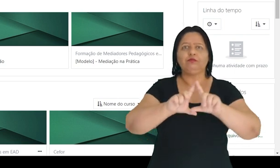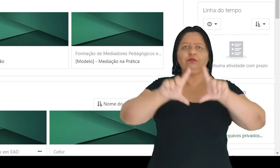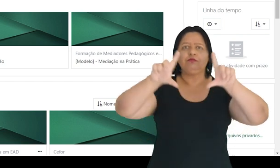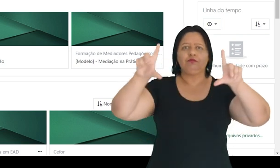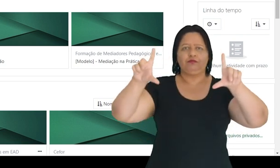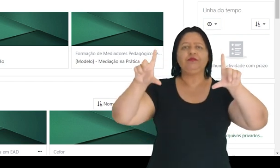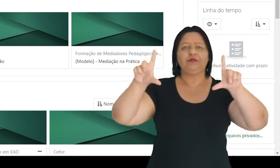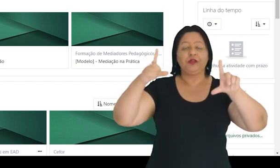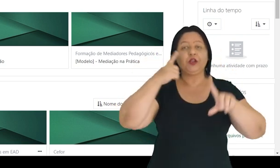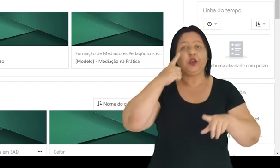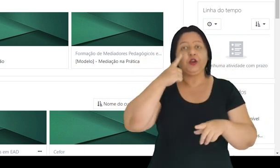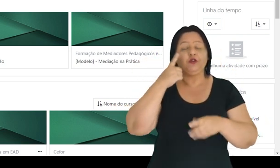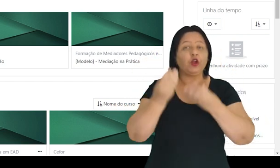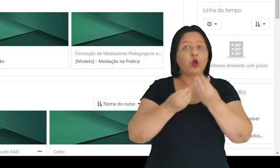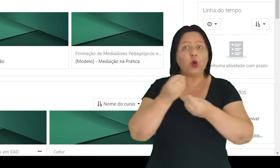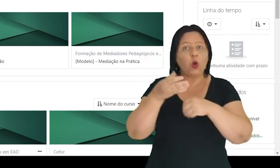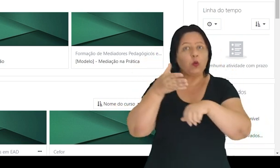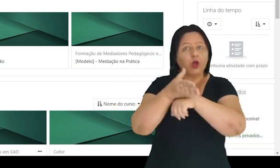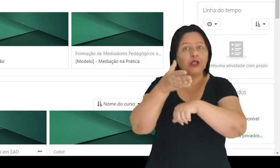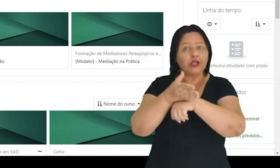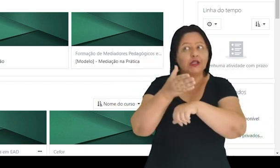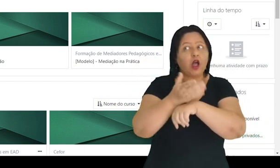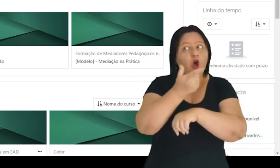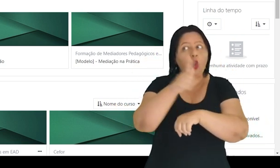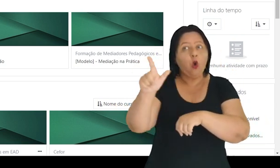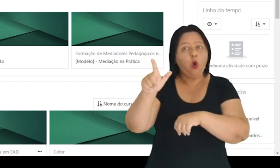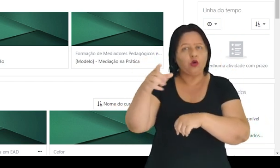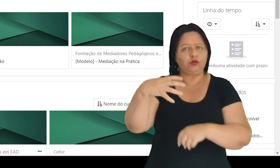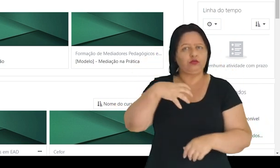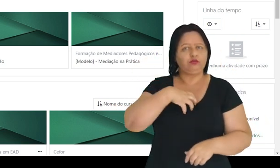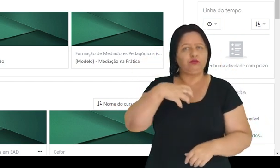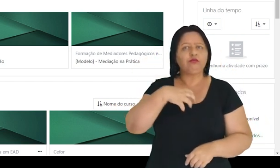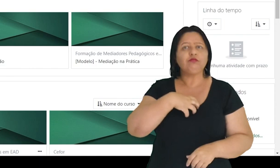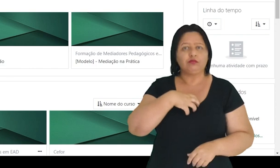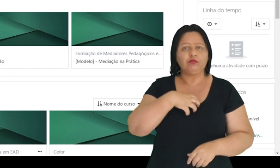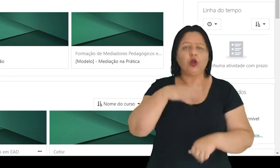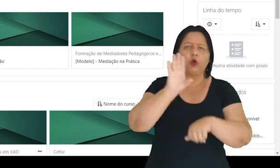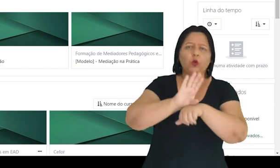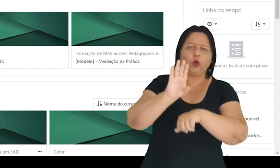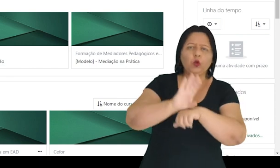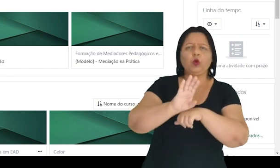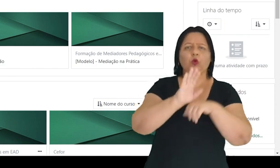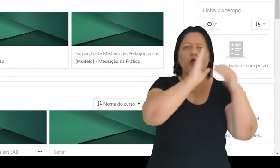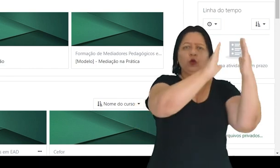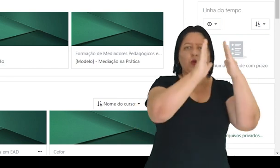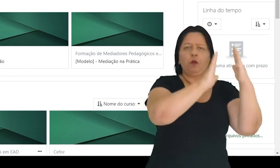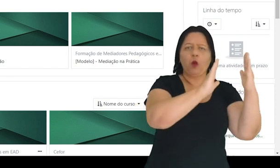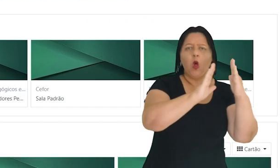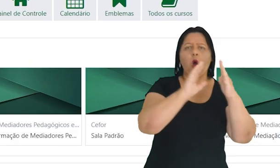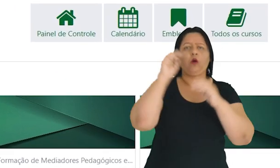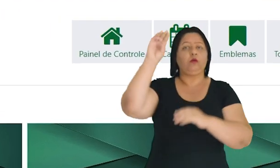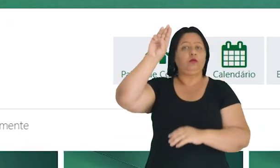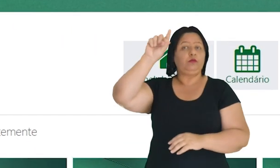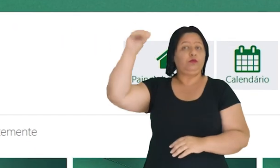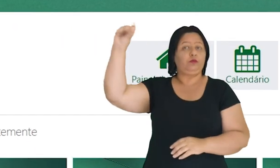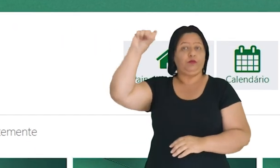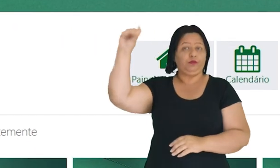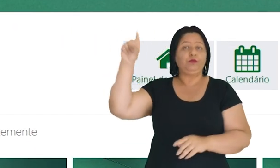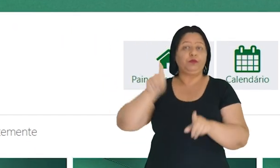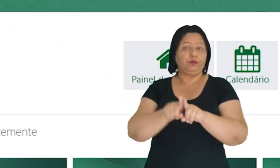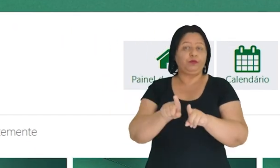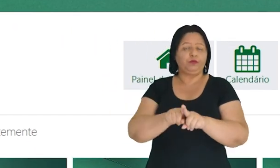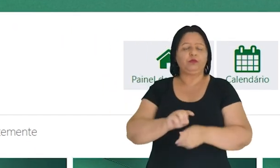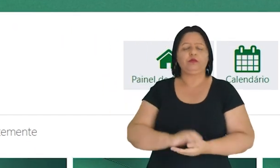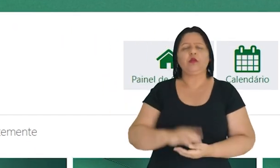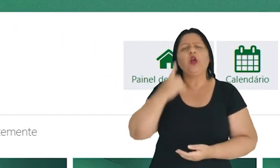e verificando como podemos acessar por outros caminhos também os cursos e outros blocos. Veja que